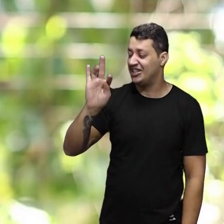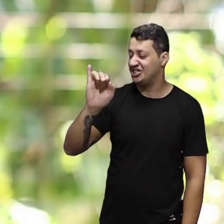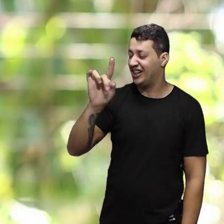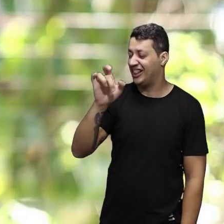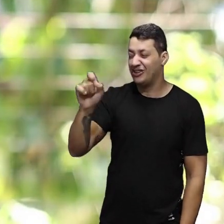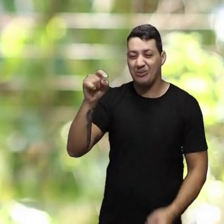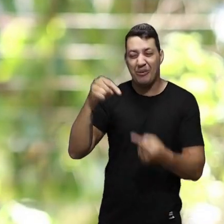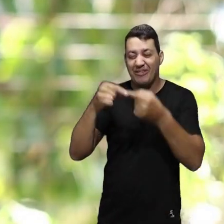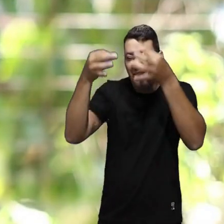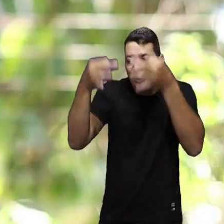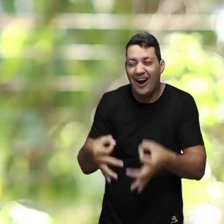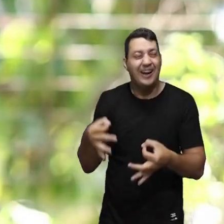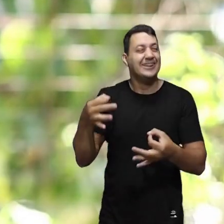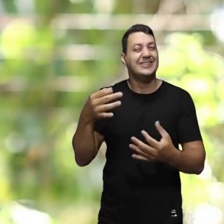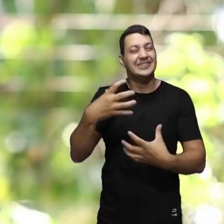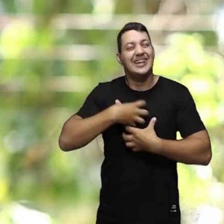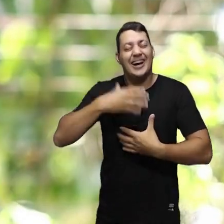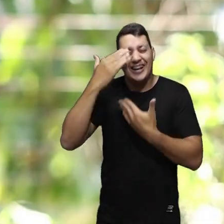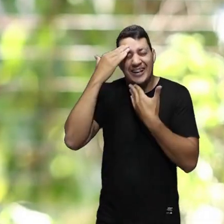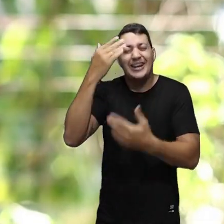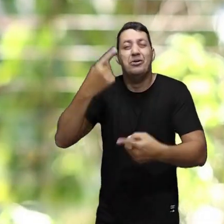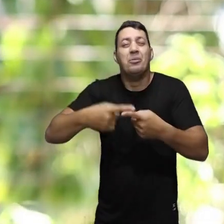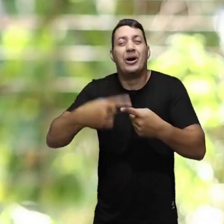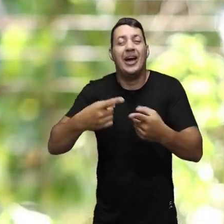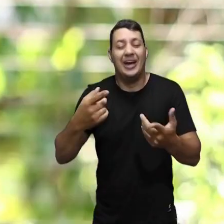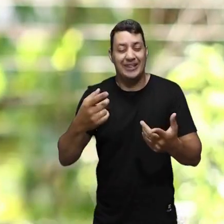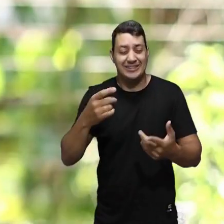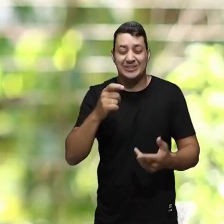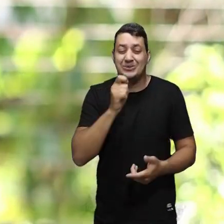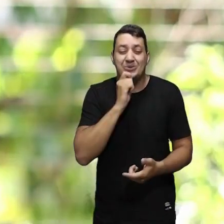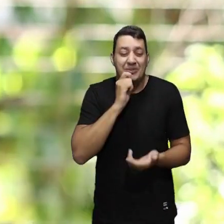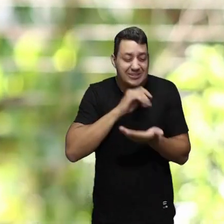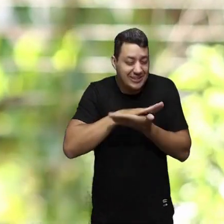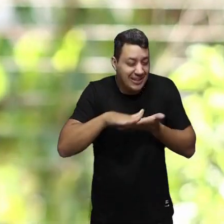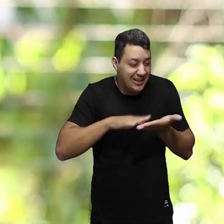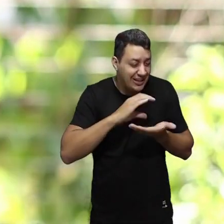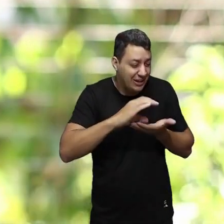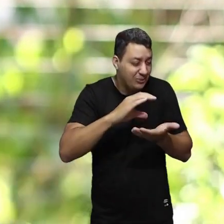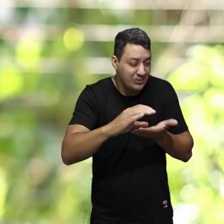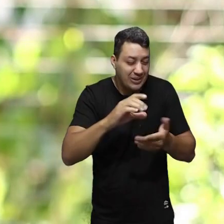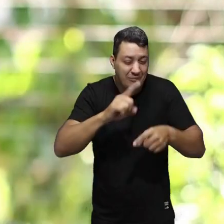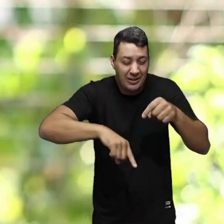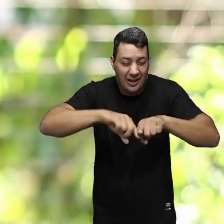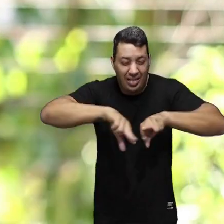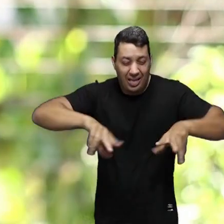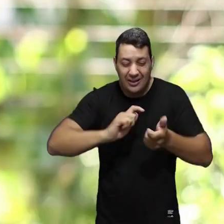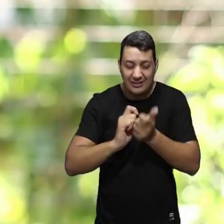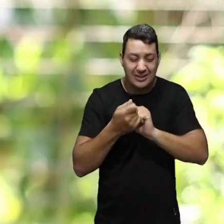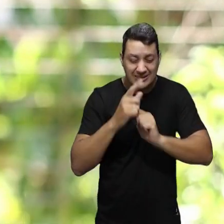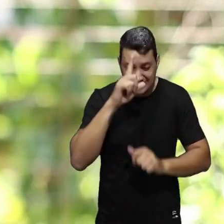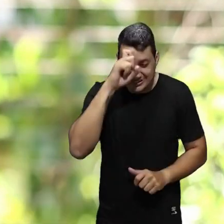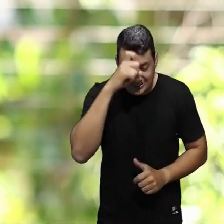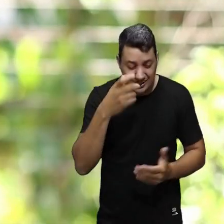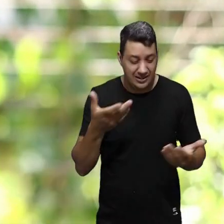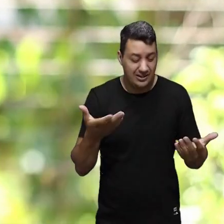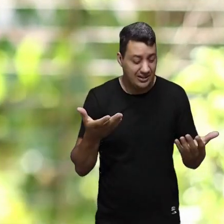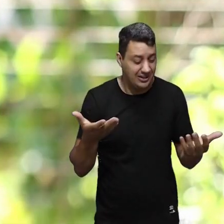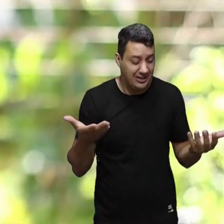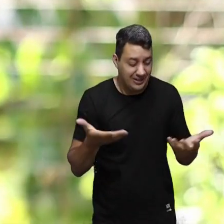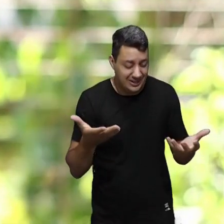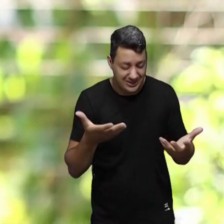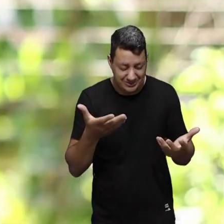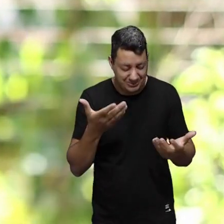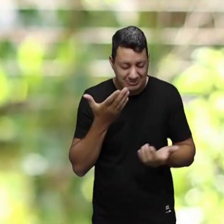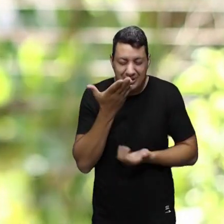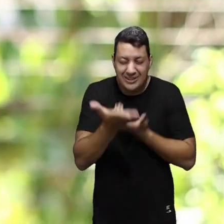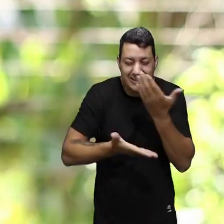um sentimento de gratidão muito grande, porque se não tivesse os recursos todos certos, que nem teve ali